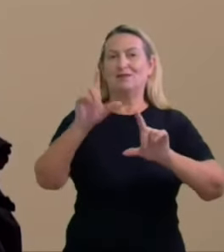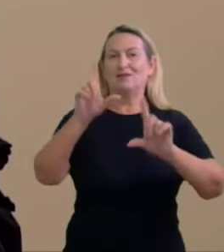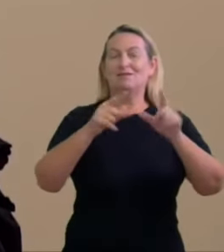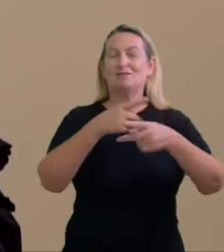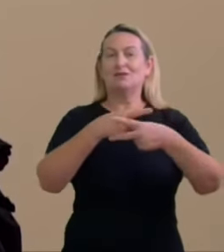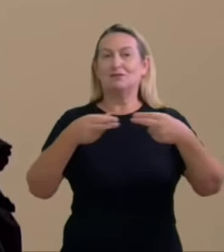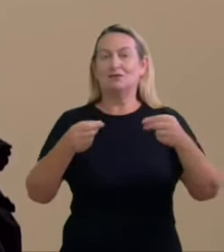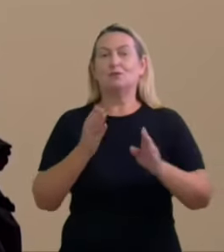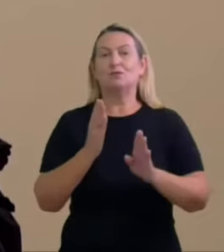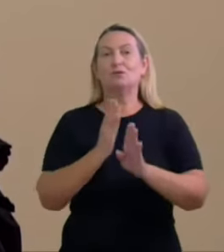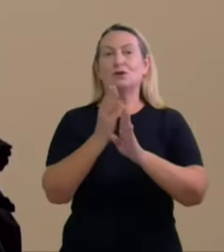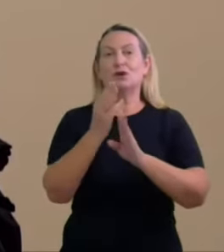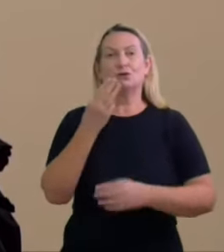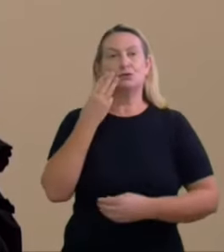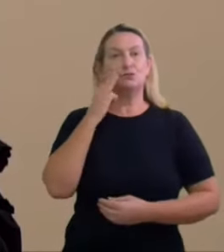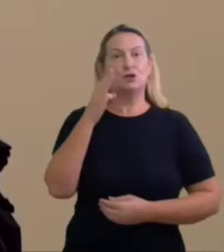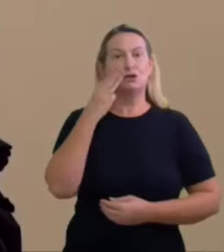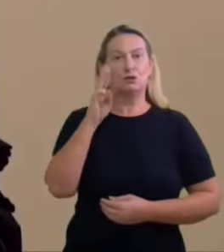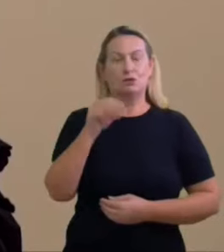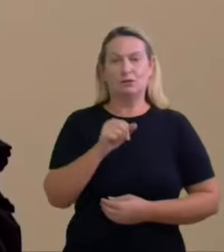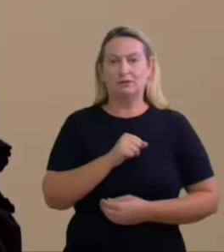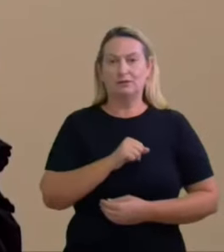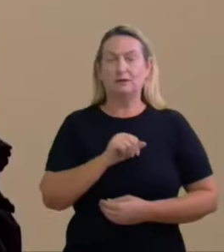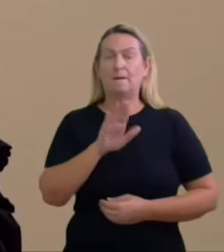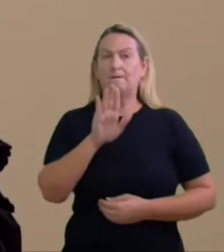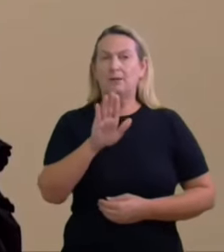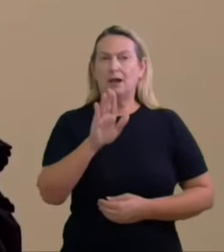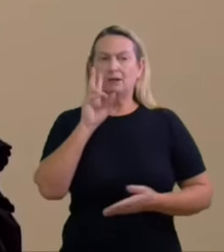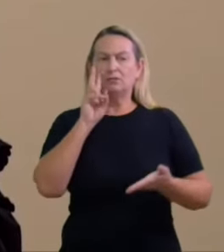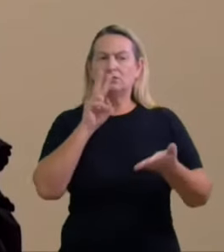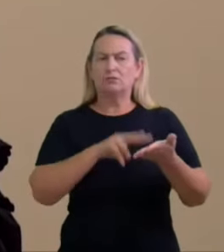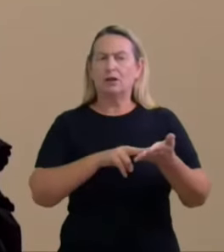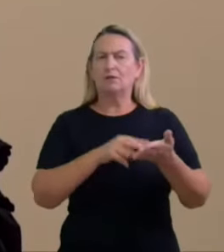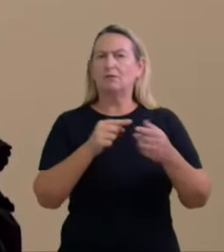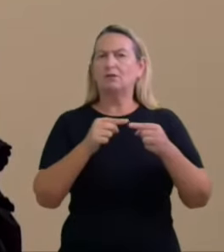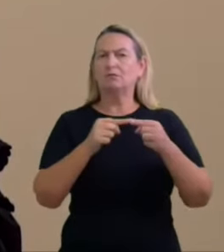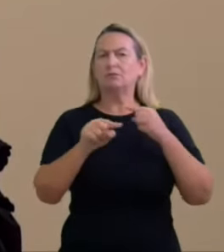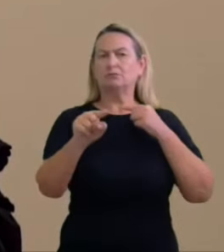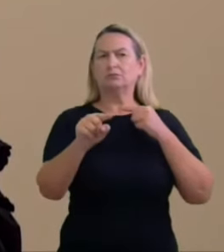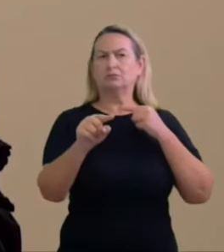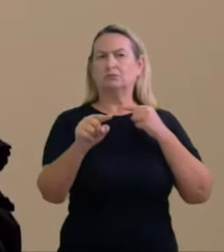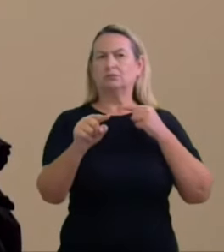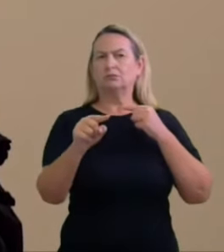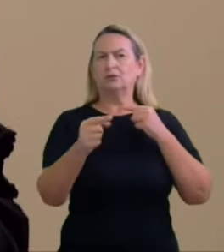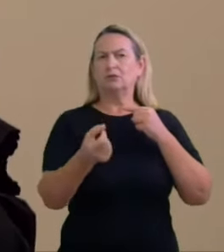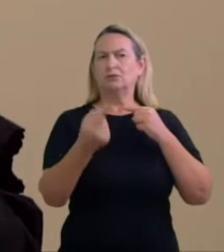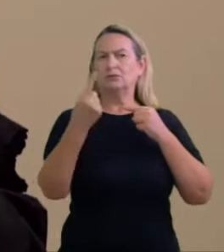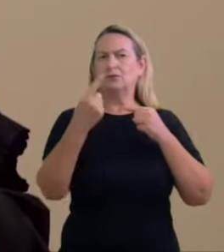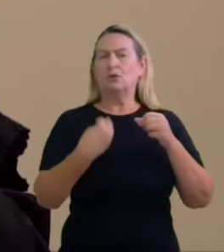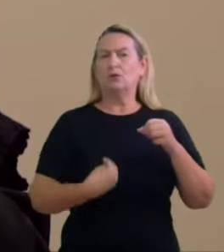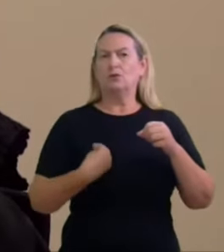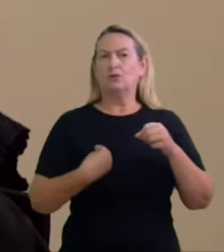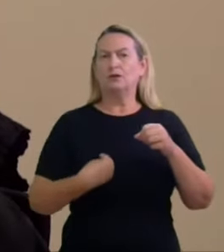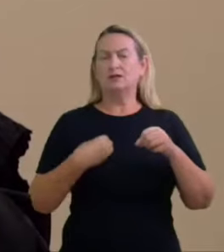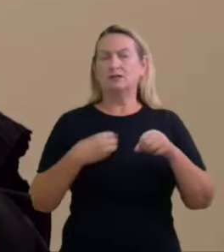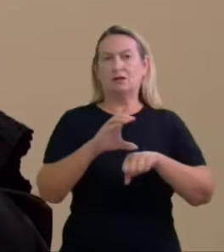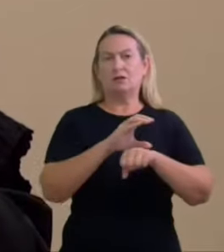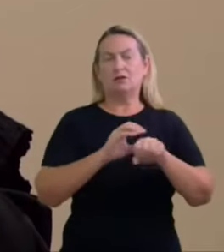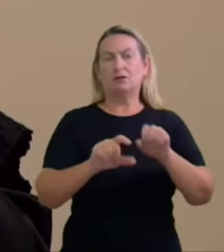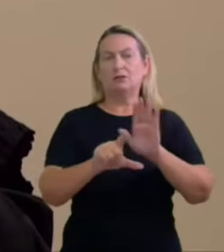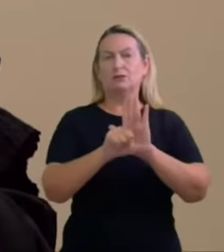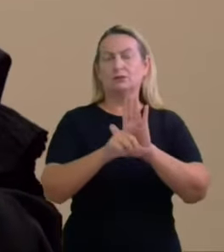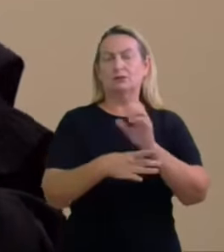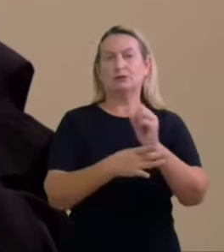então considerar tal escrito viola frontalmente o contraditório constitucionalmente garantido o juiz não pode julgar